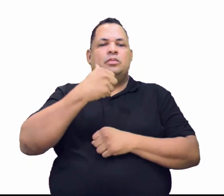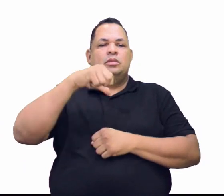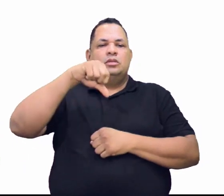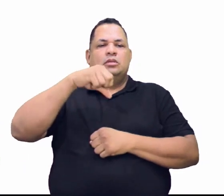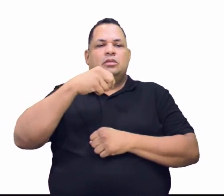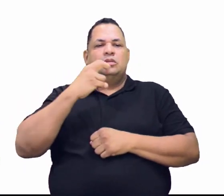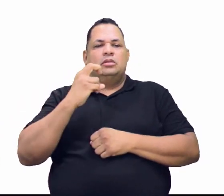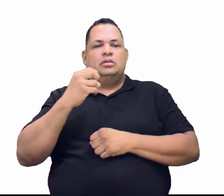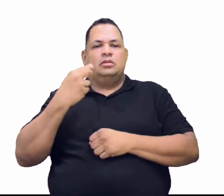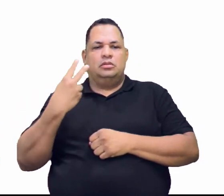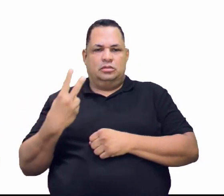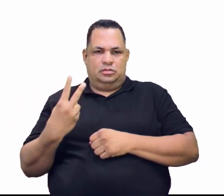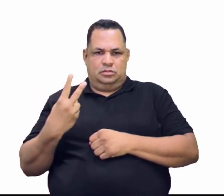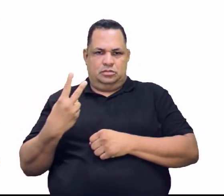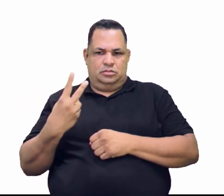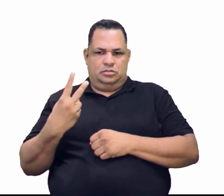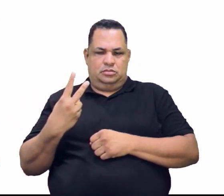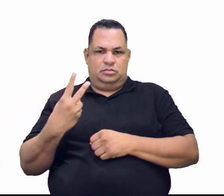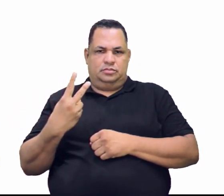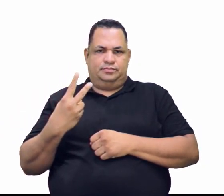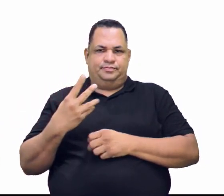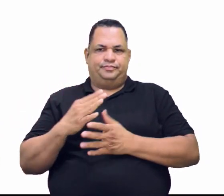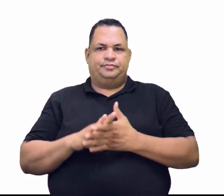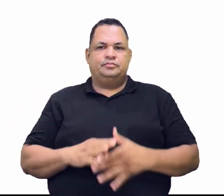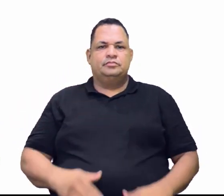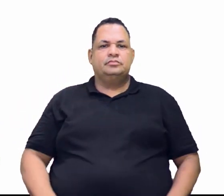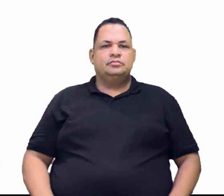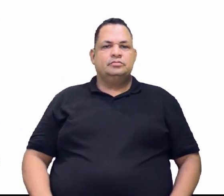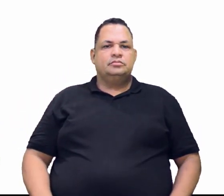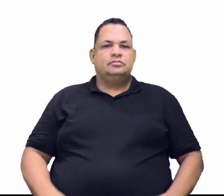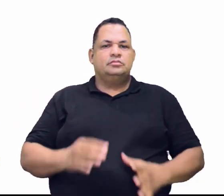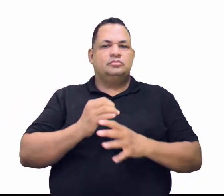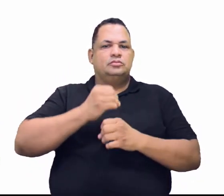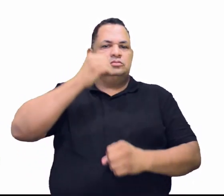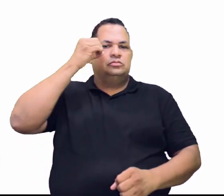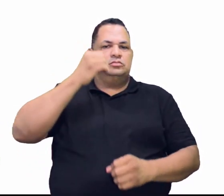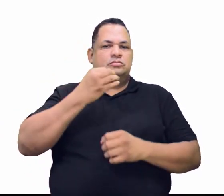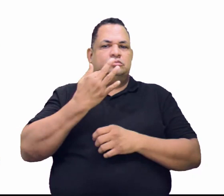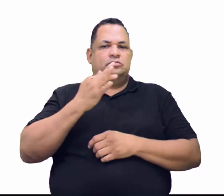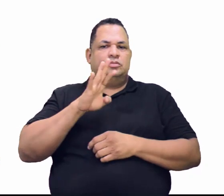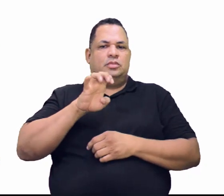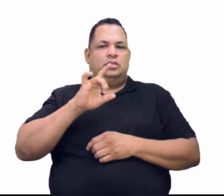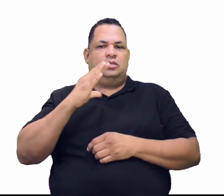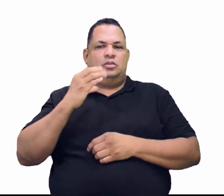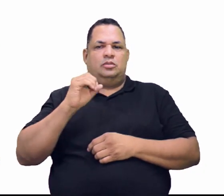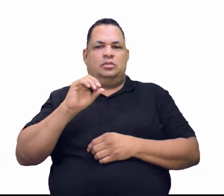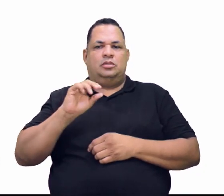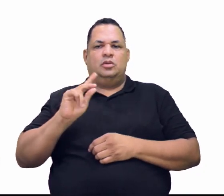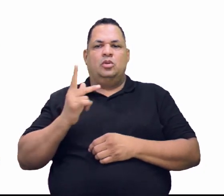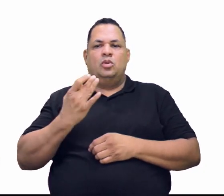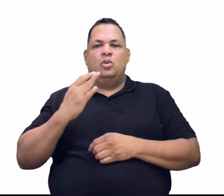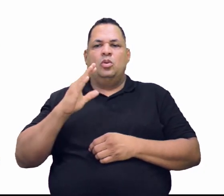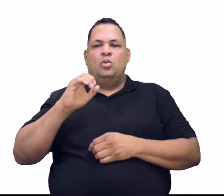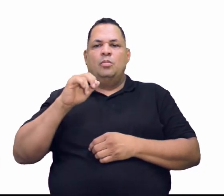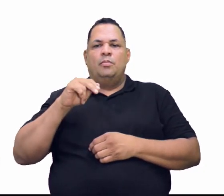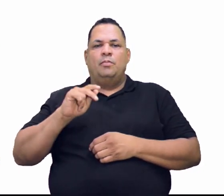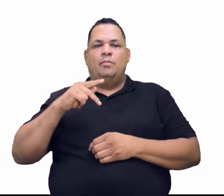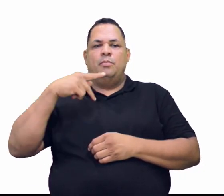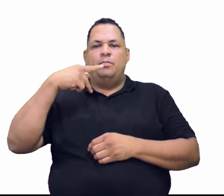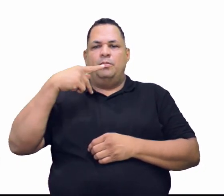1952. Pelo engenheiro Frederico Roupen,